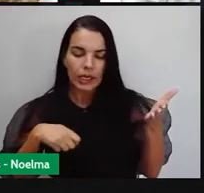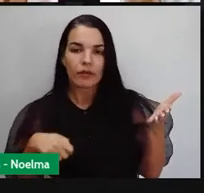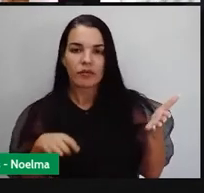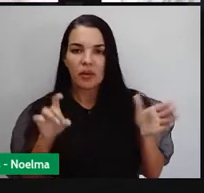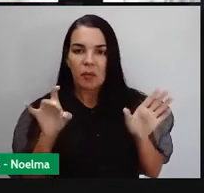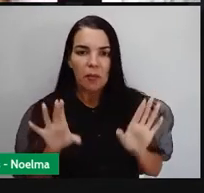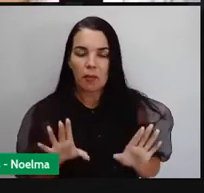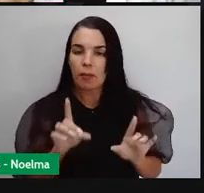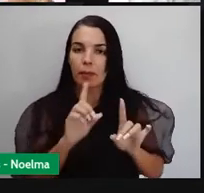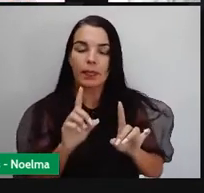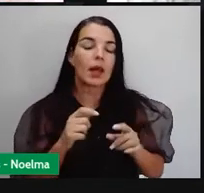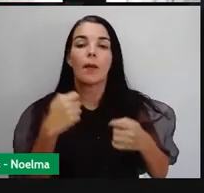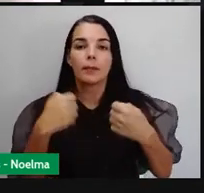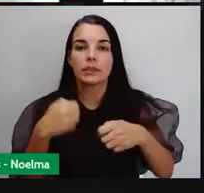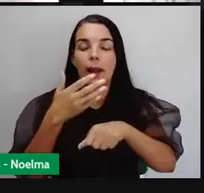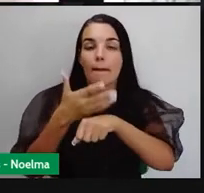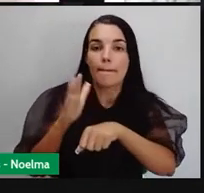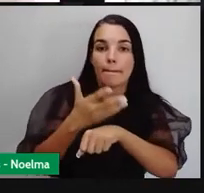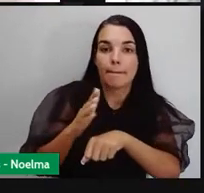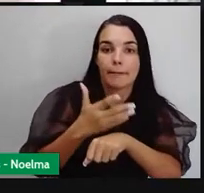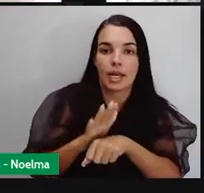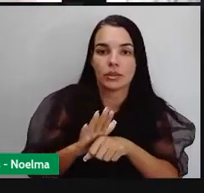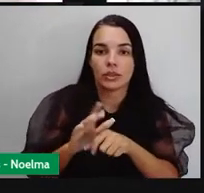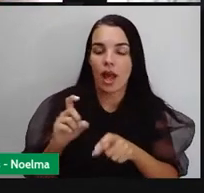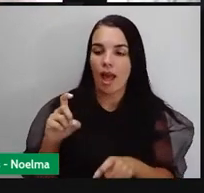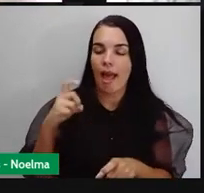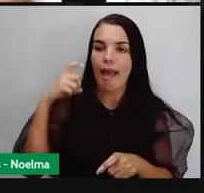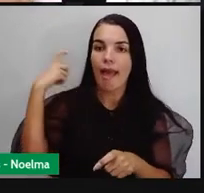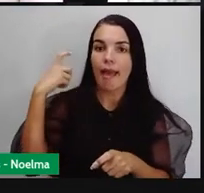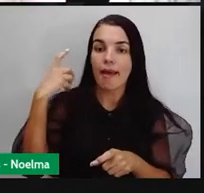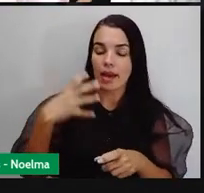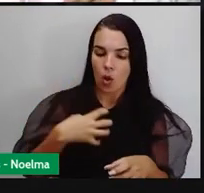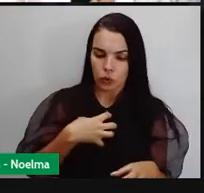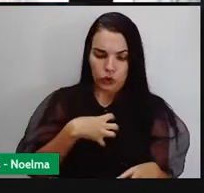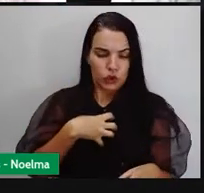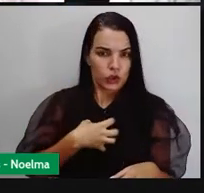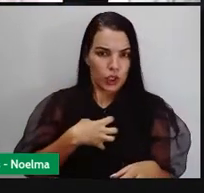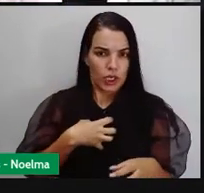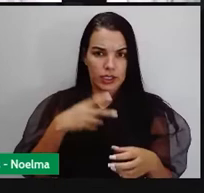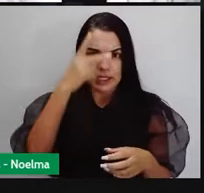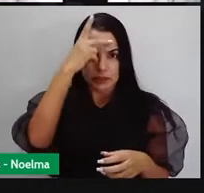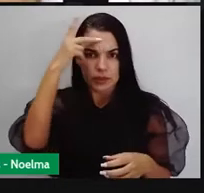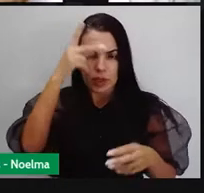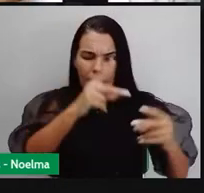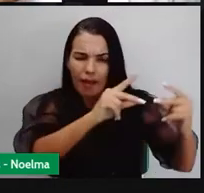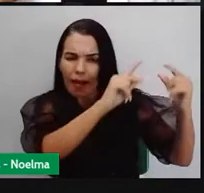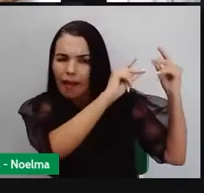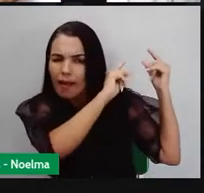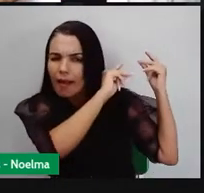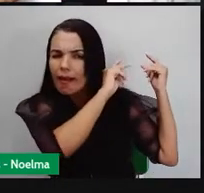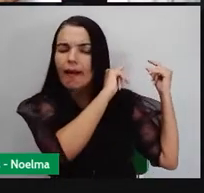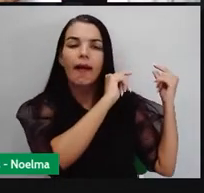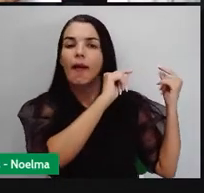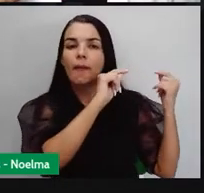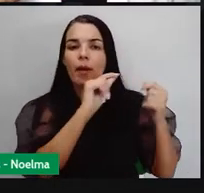assim. Não, são práticas. Era um jeito que as pessoas daquela época tinham de